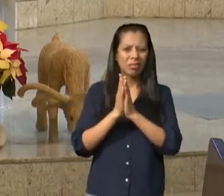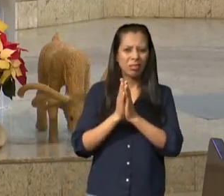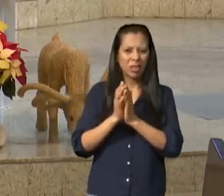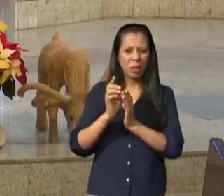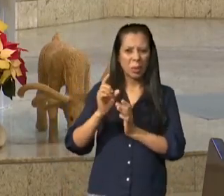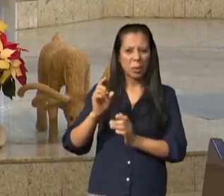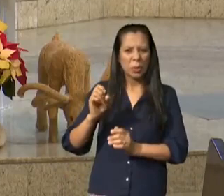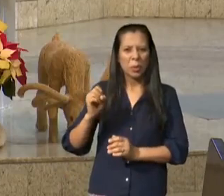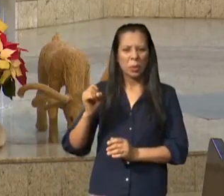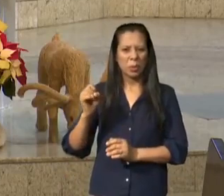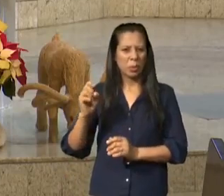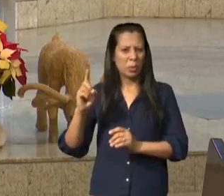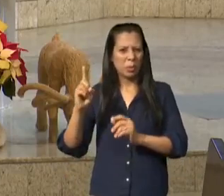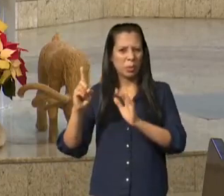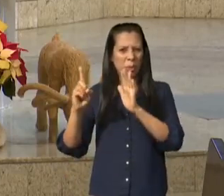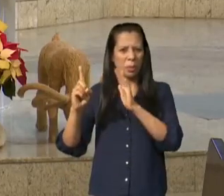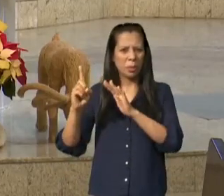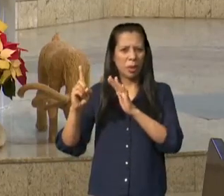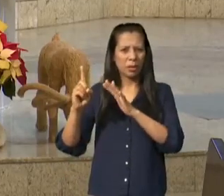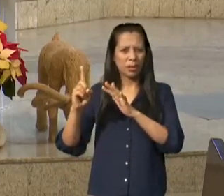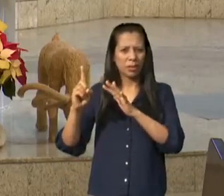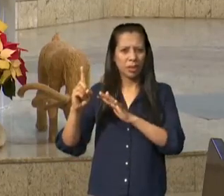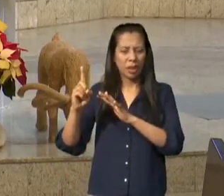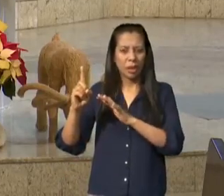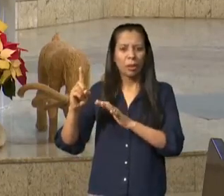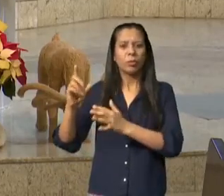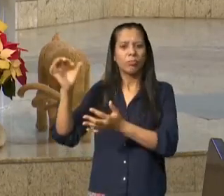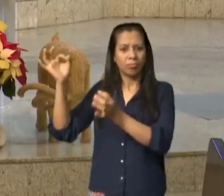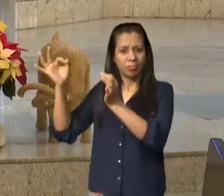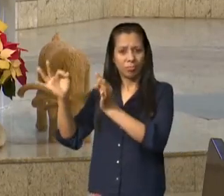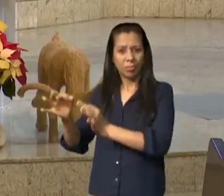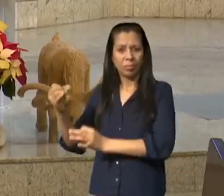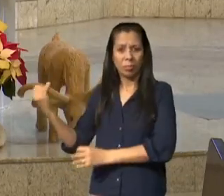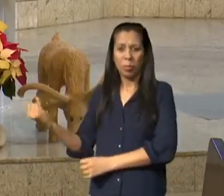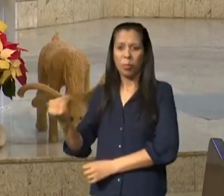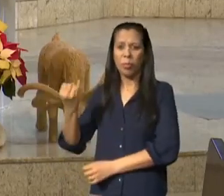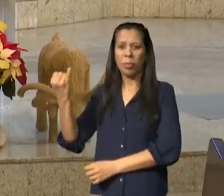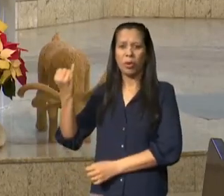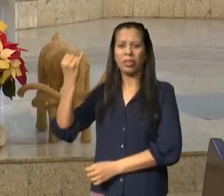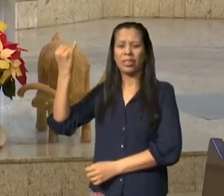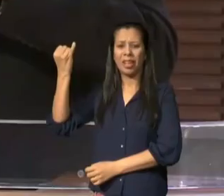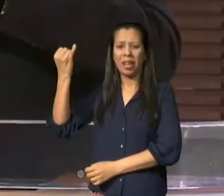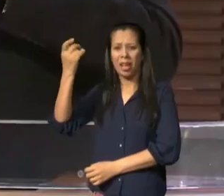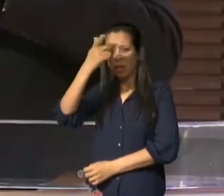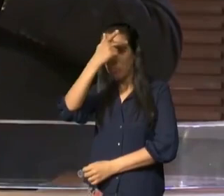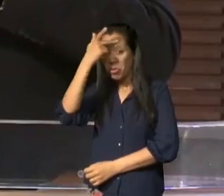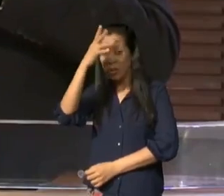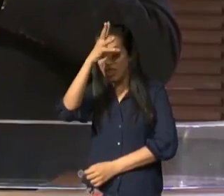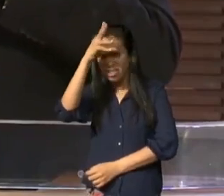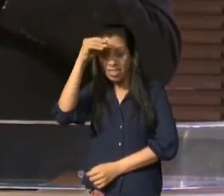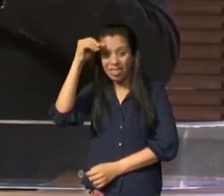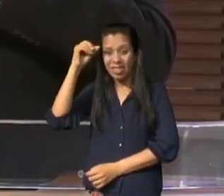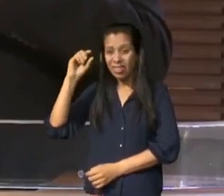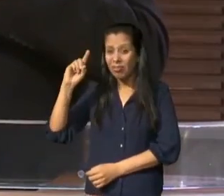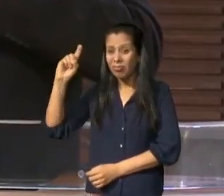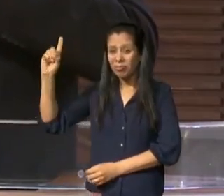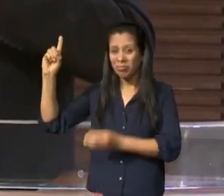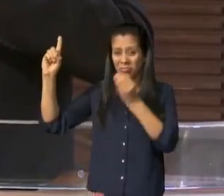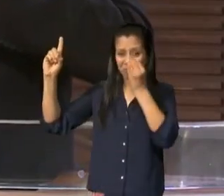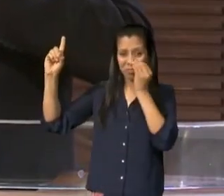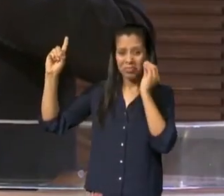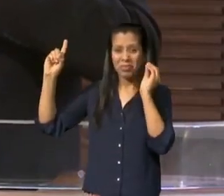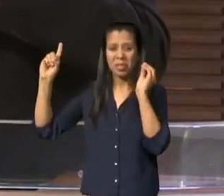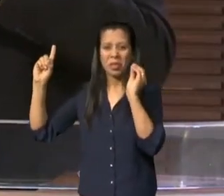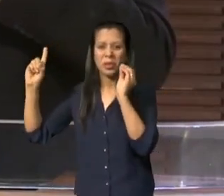adoração a uma imagem Paulo está dizendo a uma vida de colocar a Deus em segundo lugar quando eu coloco os meus